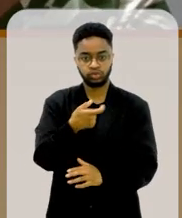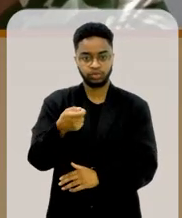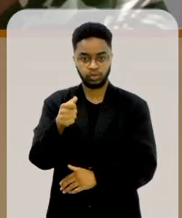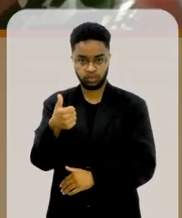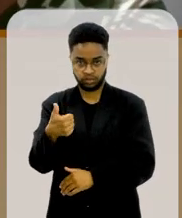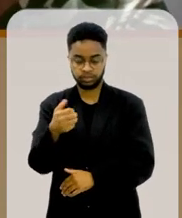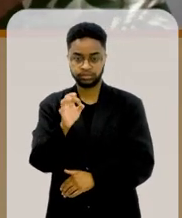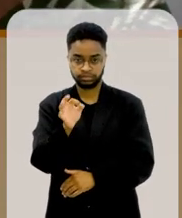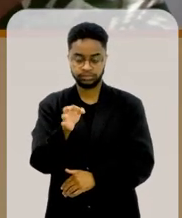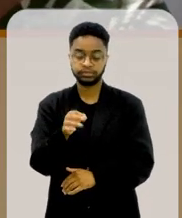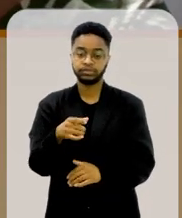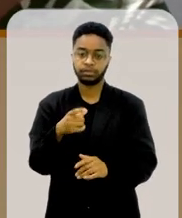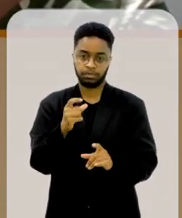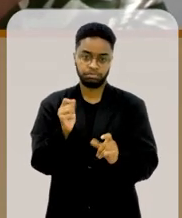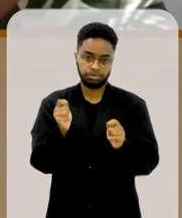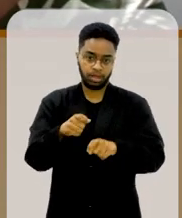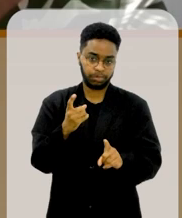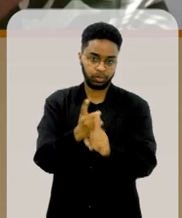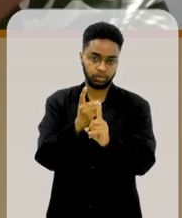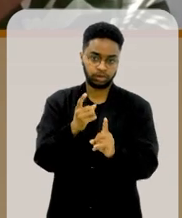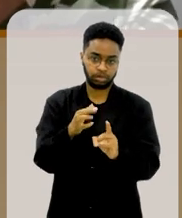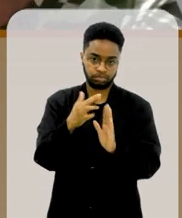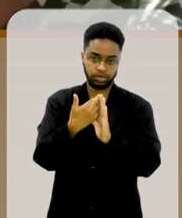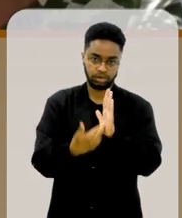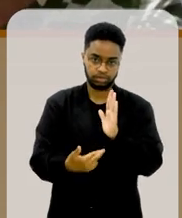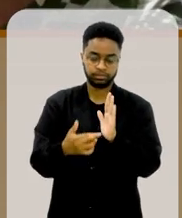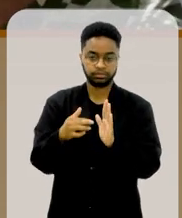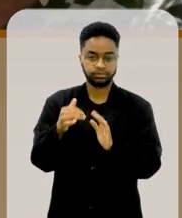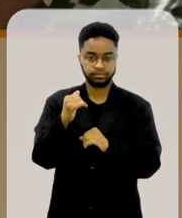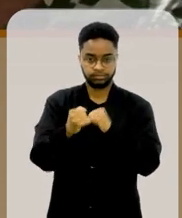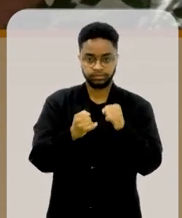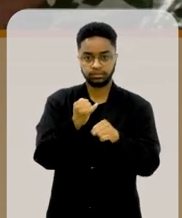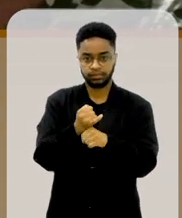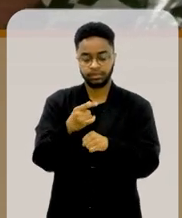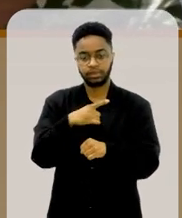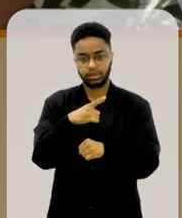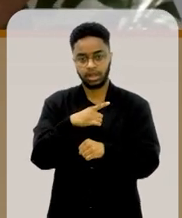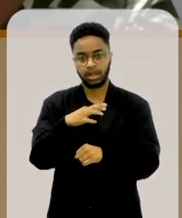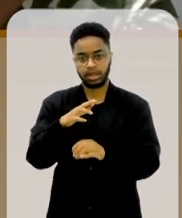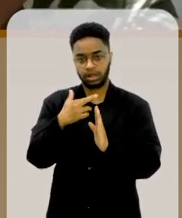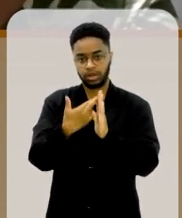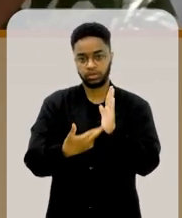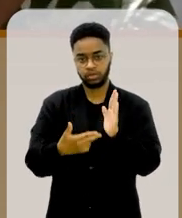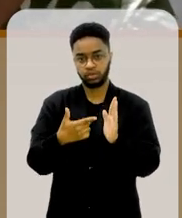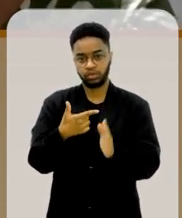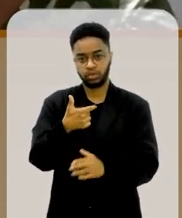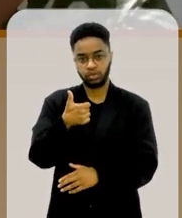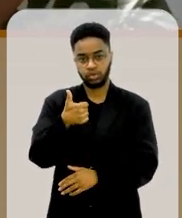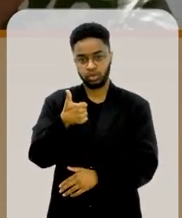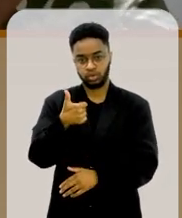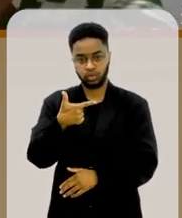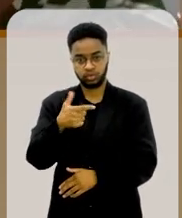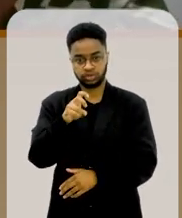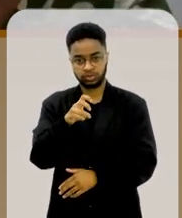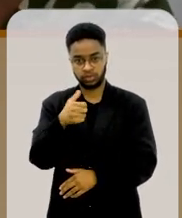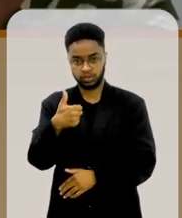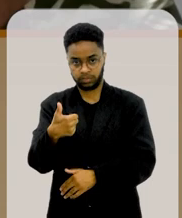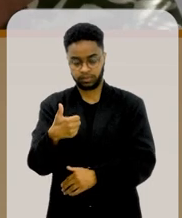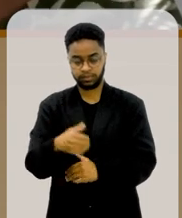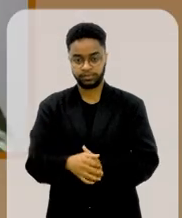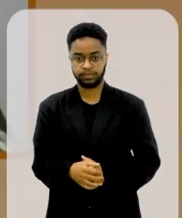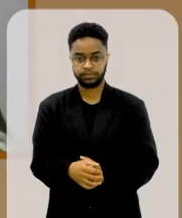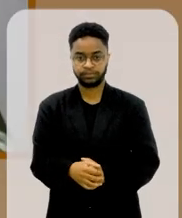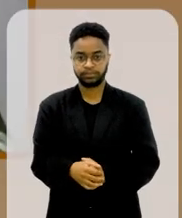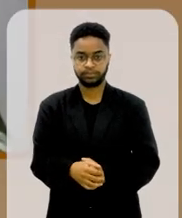2001. Você pode encontrar esse relatório na internet, né? Caso Maria da Penha, relatório 12.051.